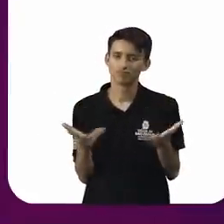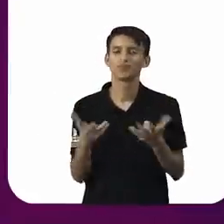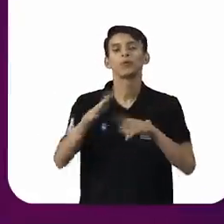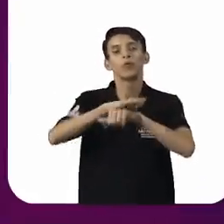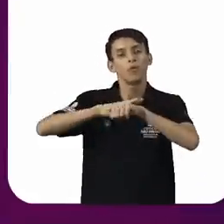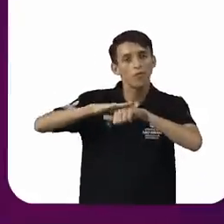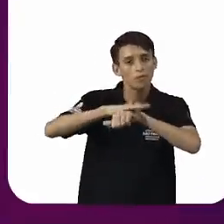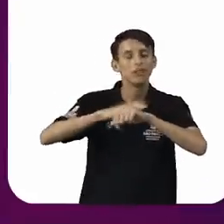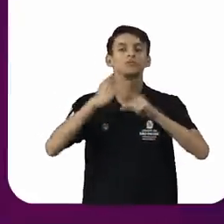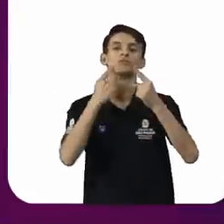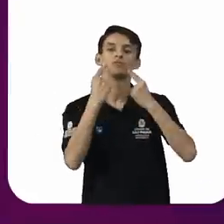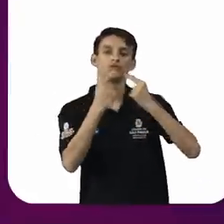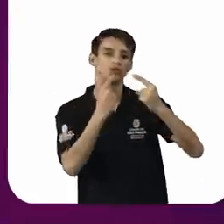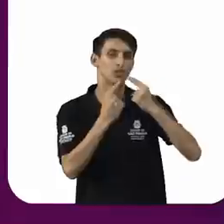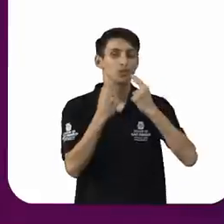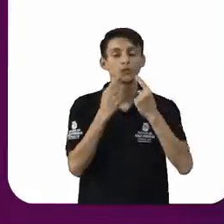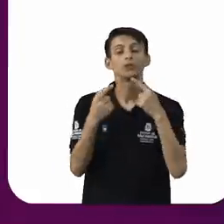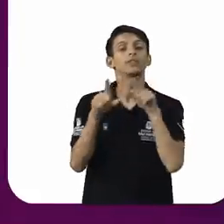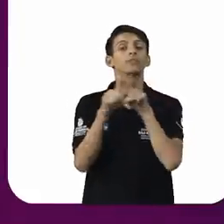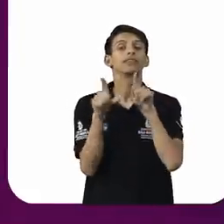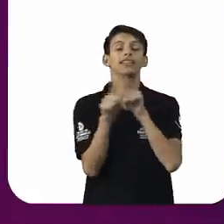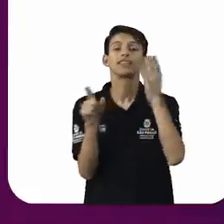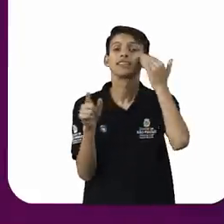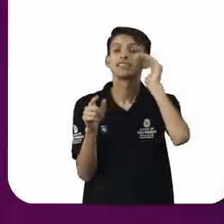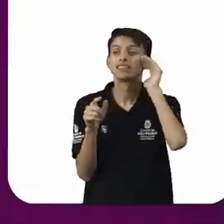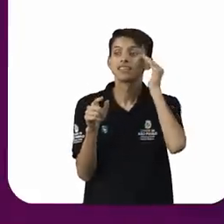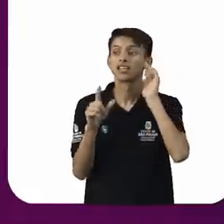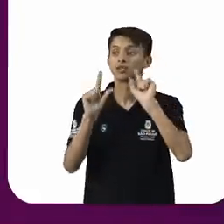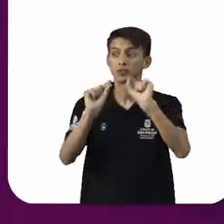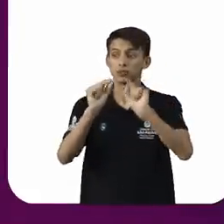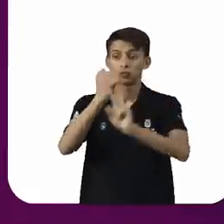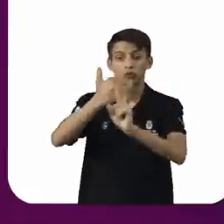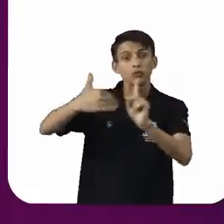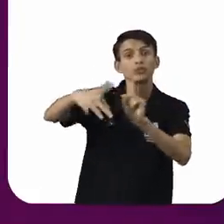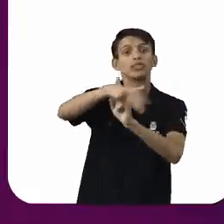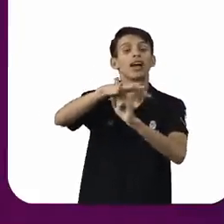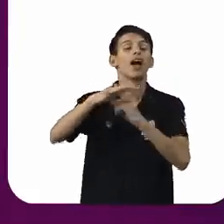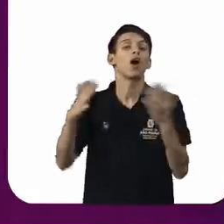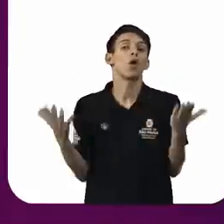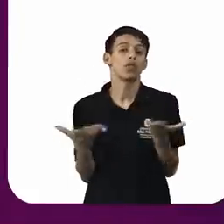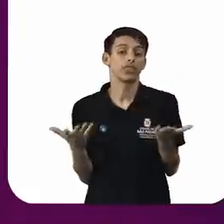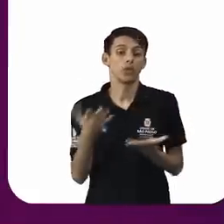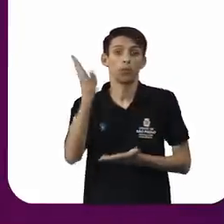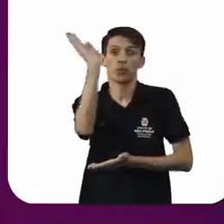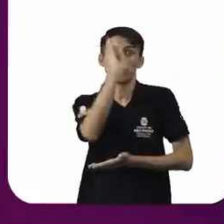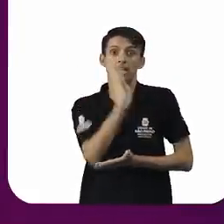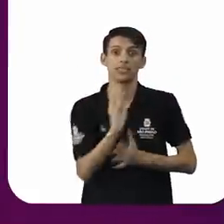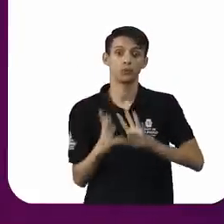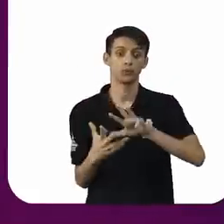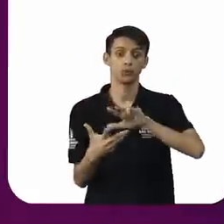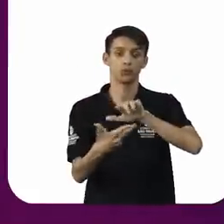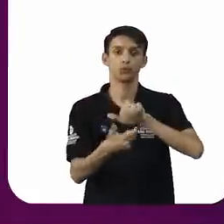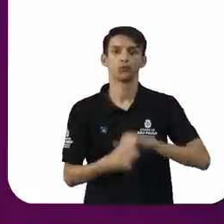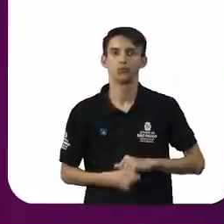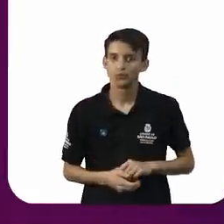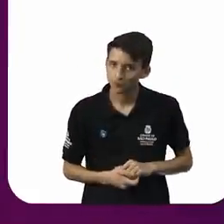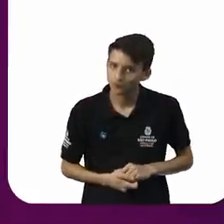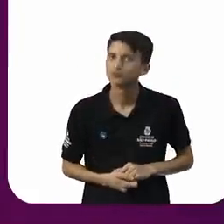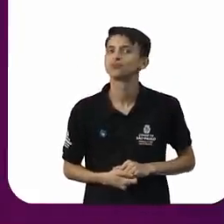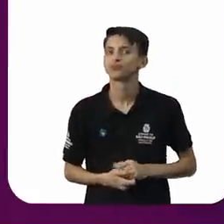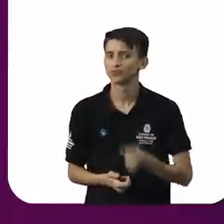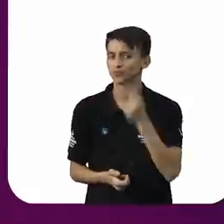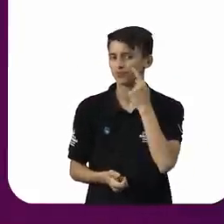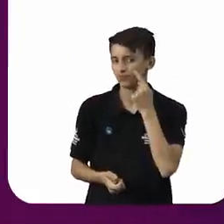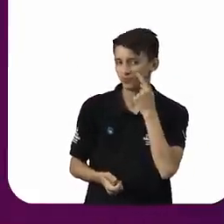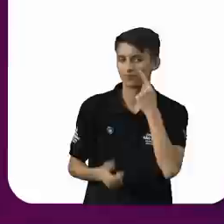conversa, o diálogo e compreender as tensões sociais que hoje tomam conta do Brasil e do mundo. E